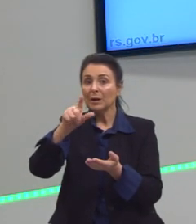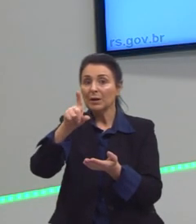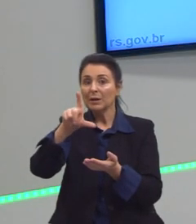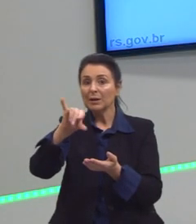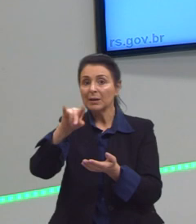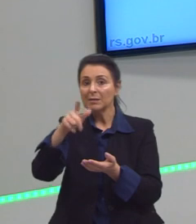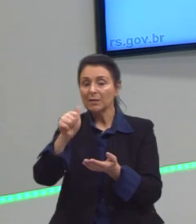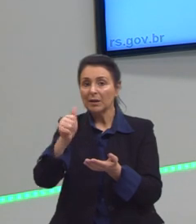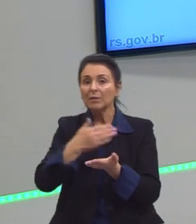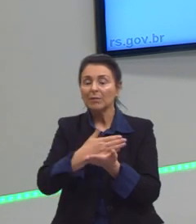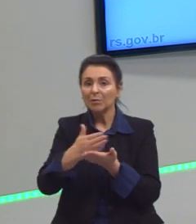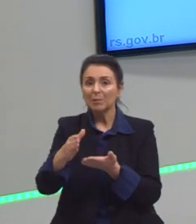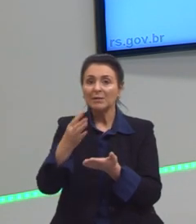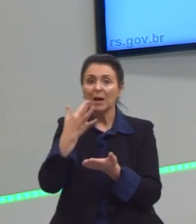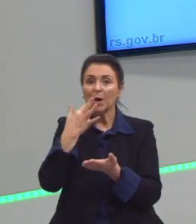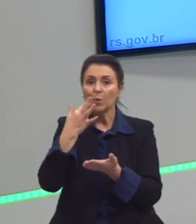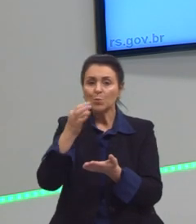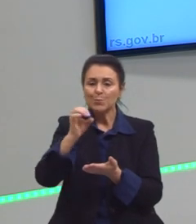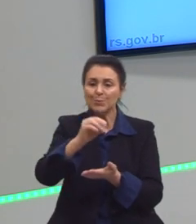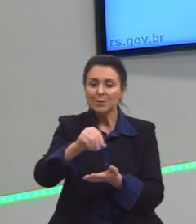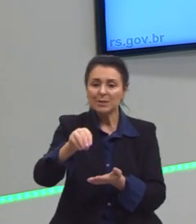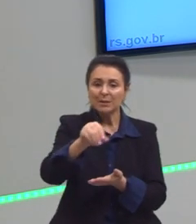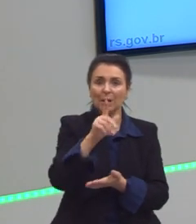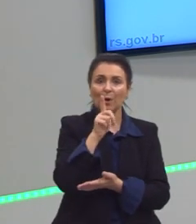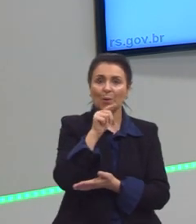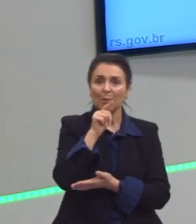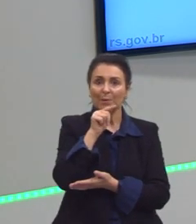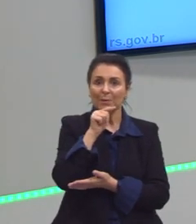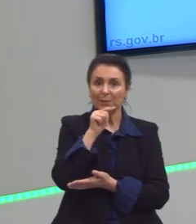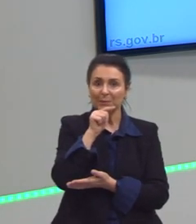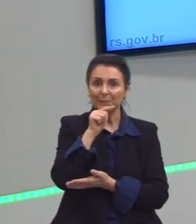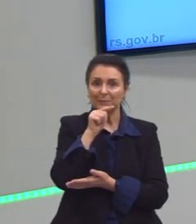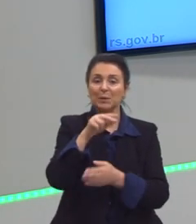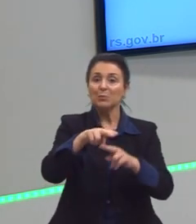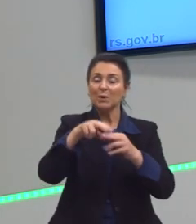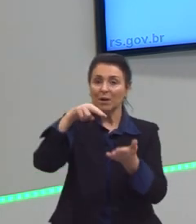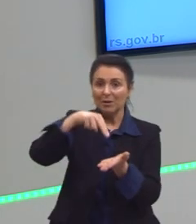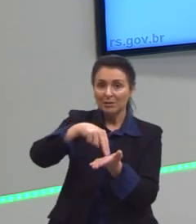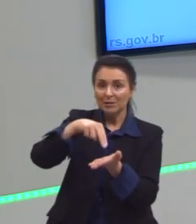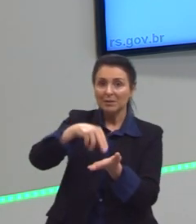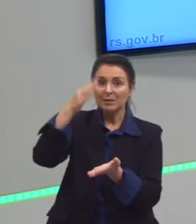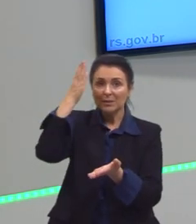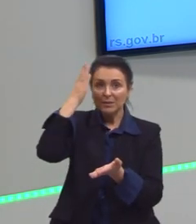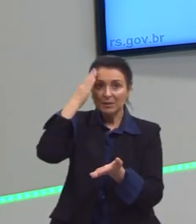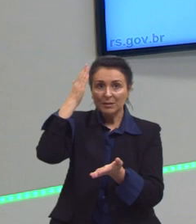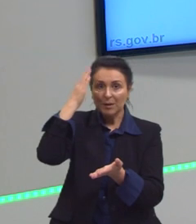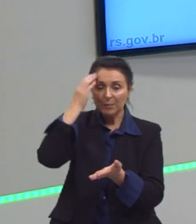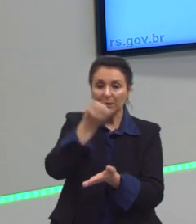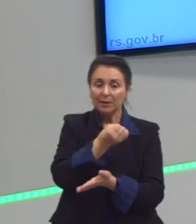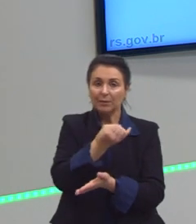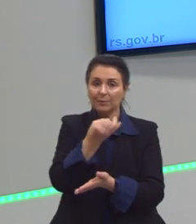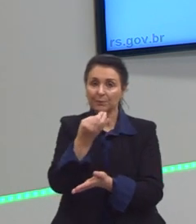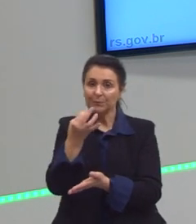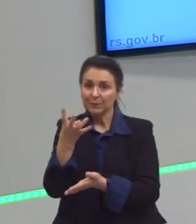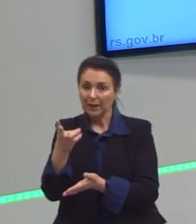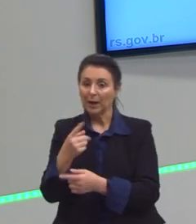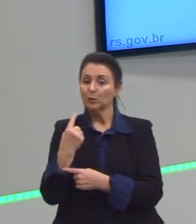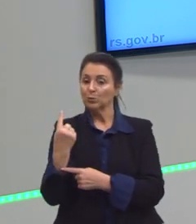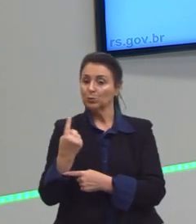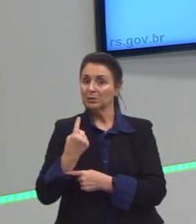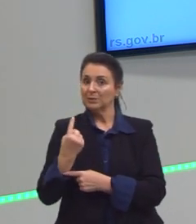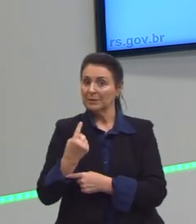um sal e uma água porque é reação de neutralização. Também precisa saber conversões de unidade, cuidado com unidade,